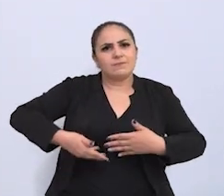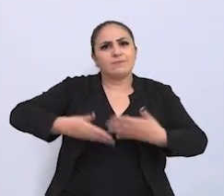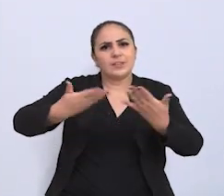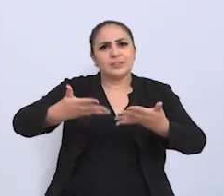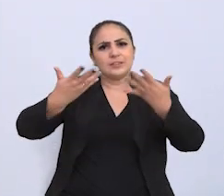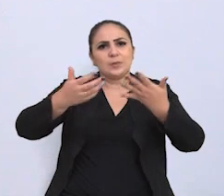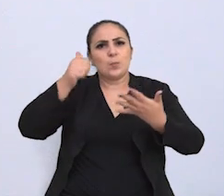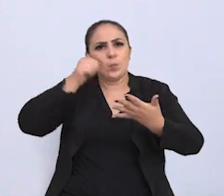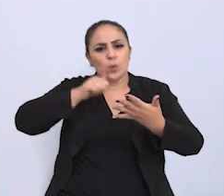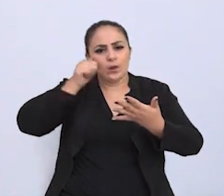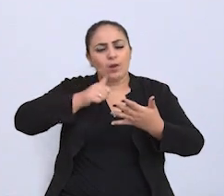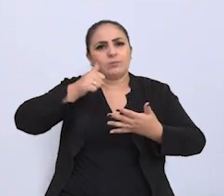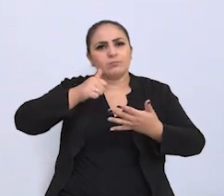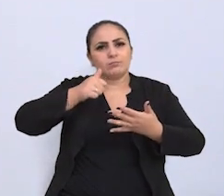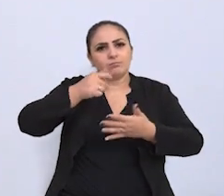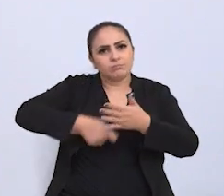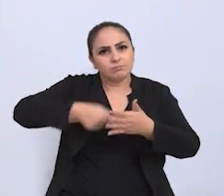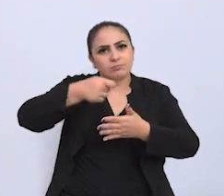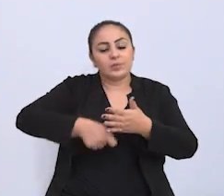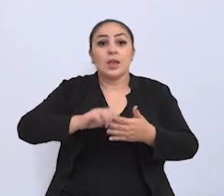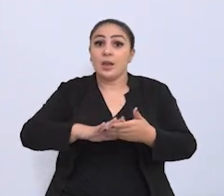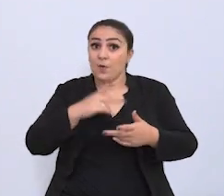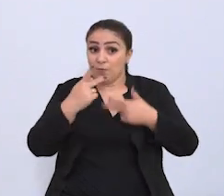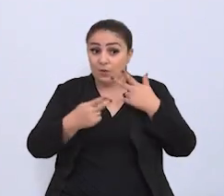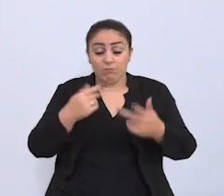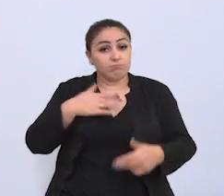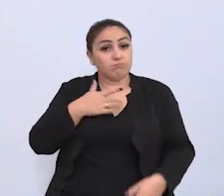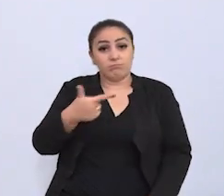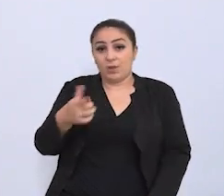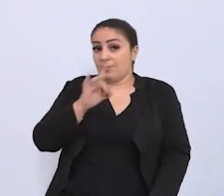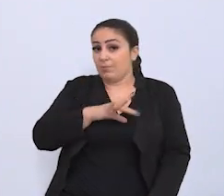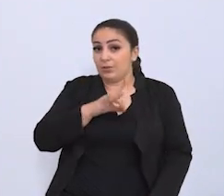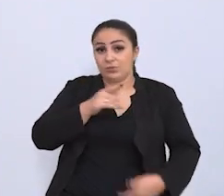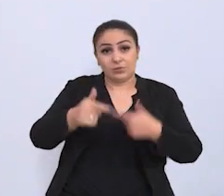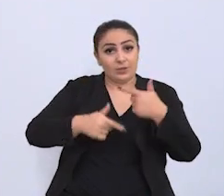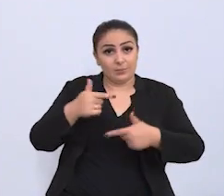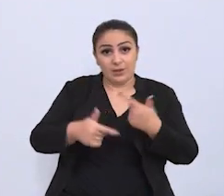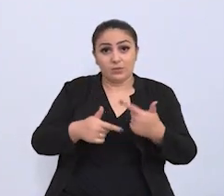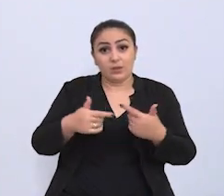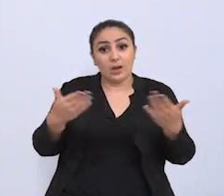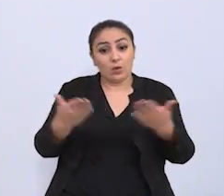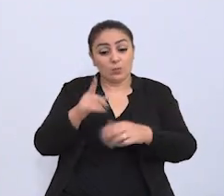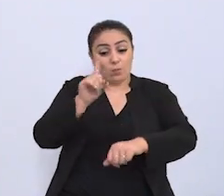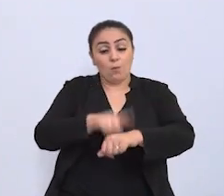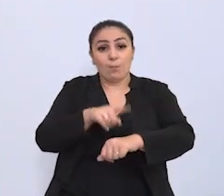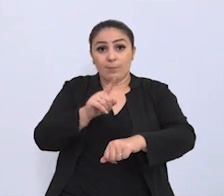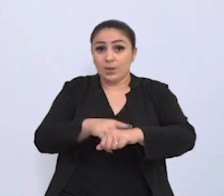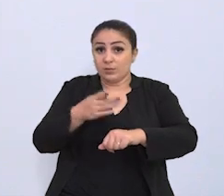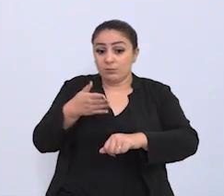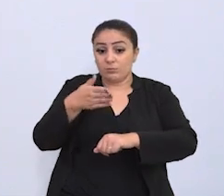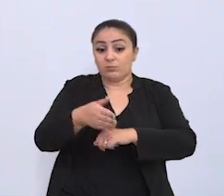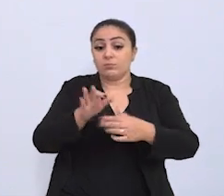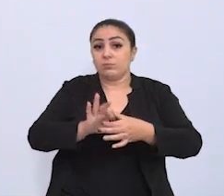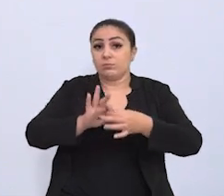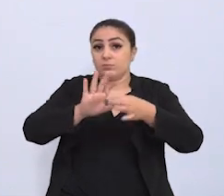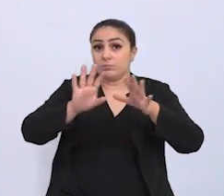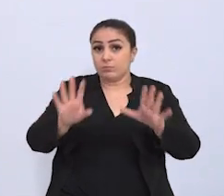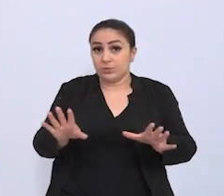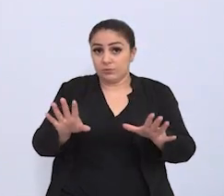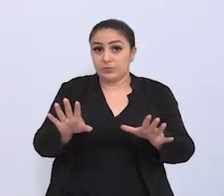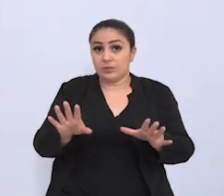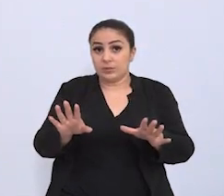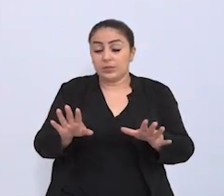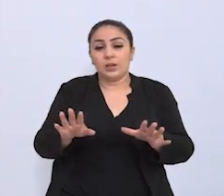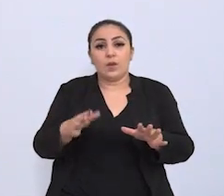Guerreira e eu digo para vocês que eu não tenho medo do trabalho e a partir do momento que eu me dispus